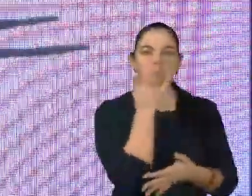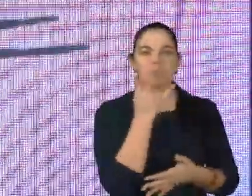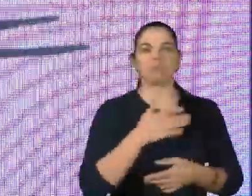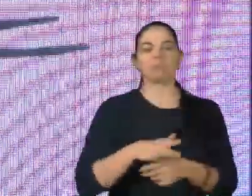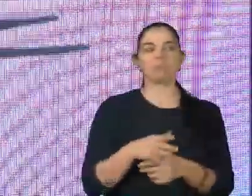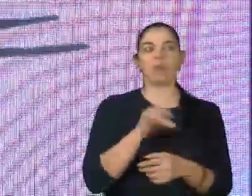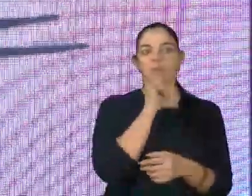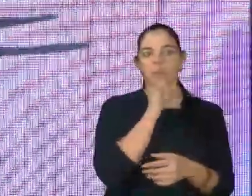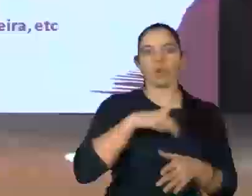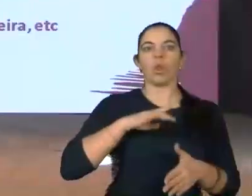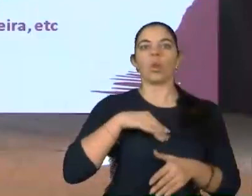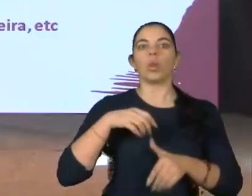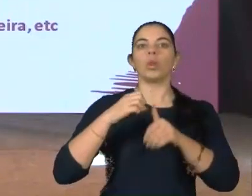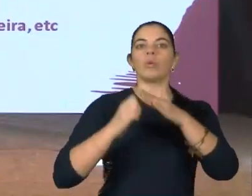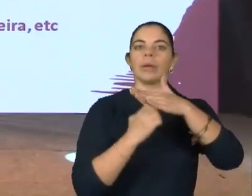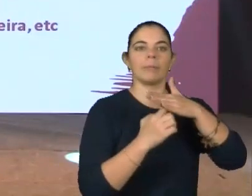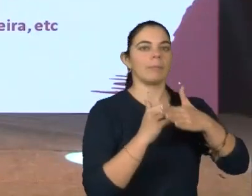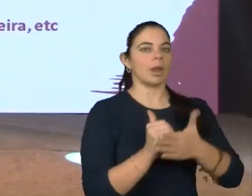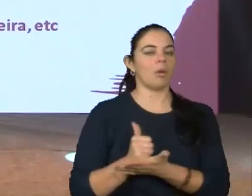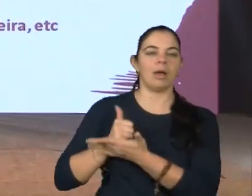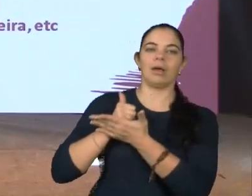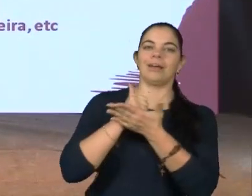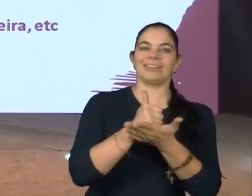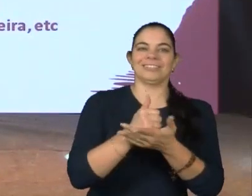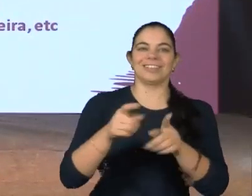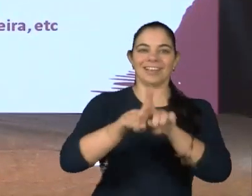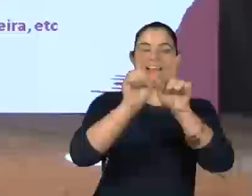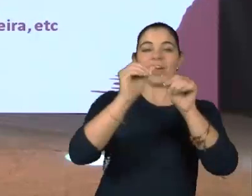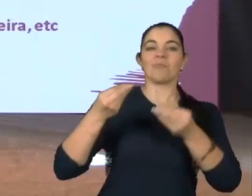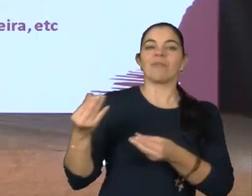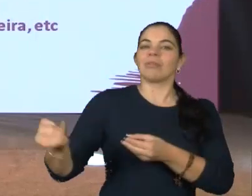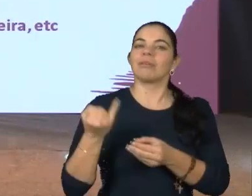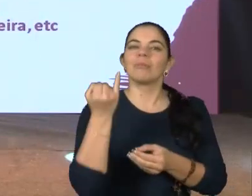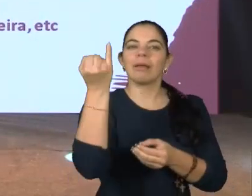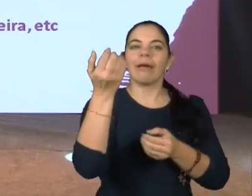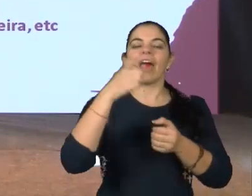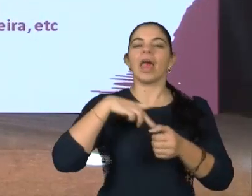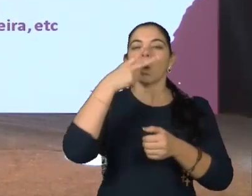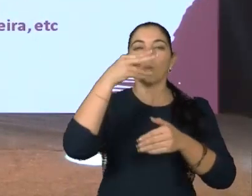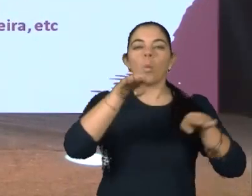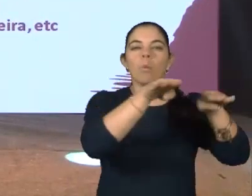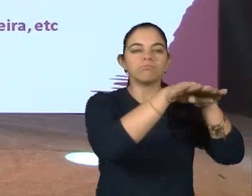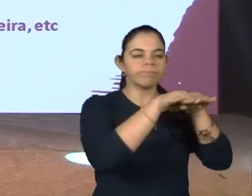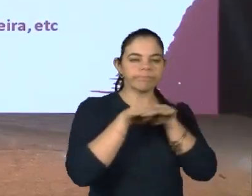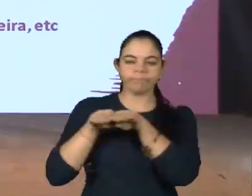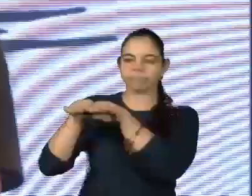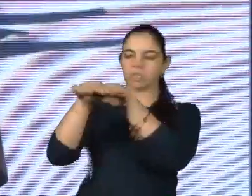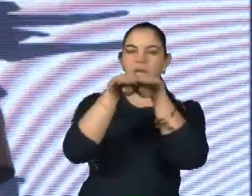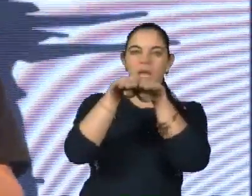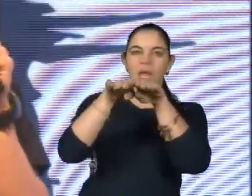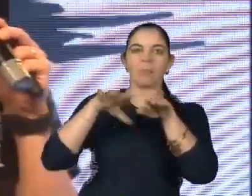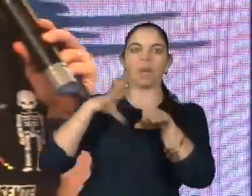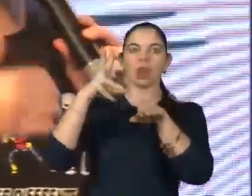a do emprego apoiado. É muito importante a gente oferecer equidade para as pessoas com deficiência, ou